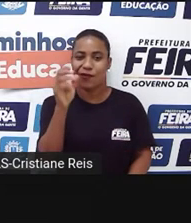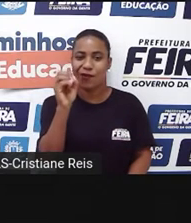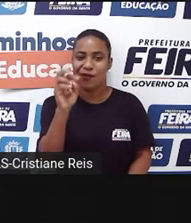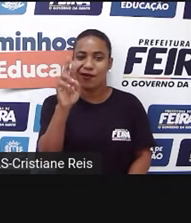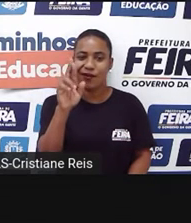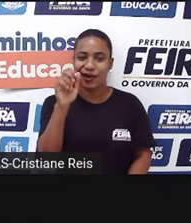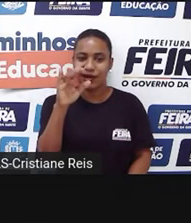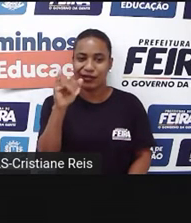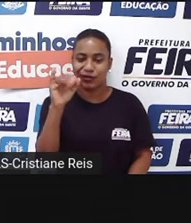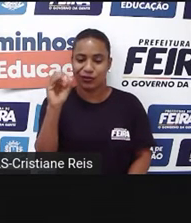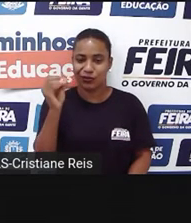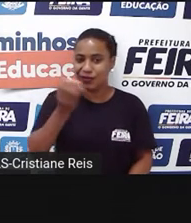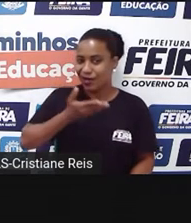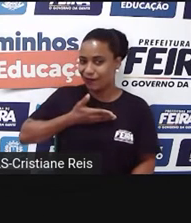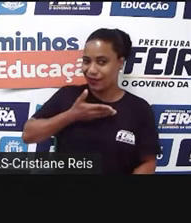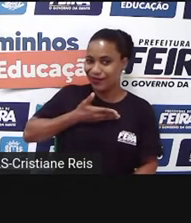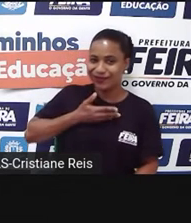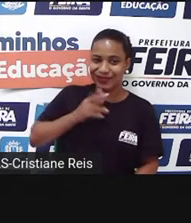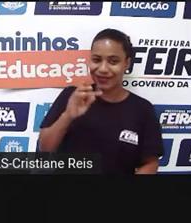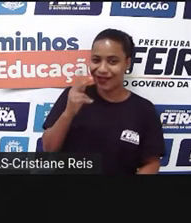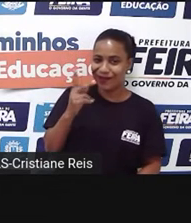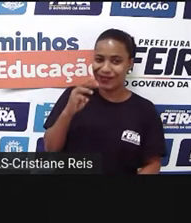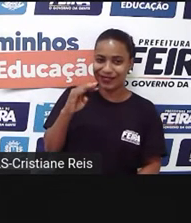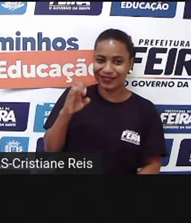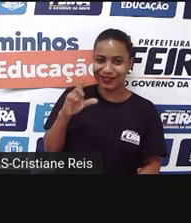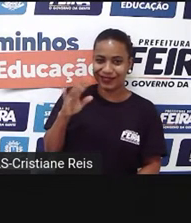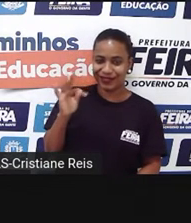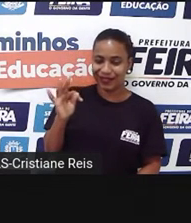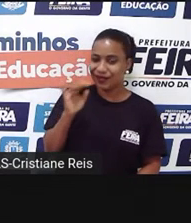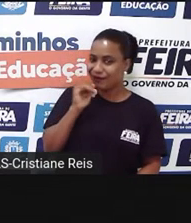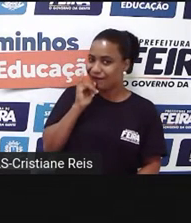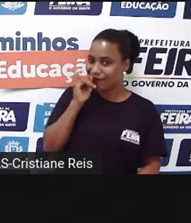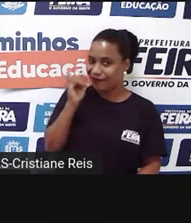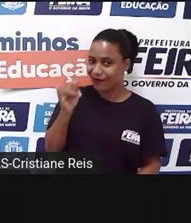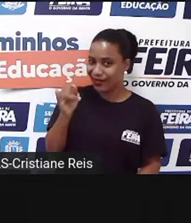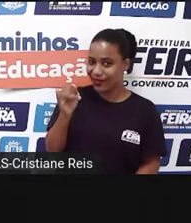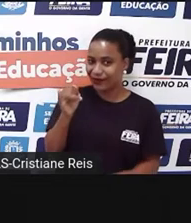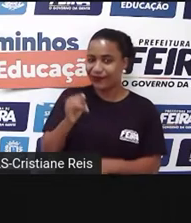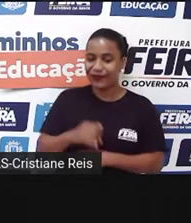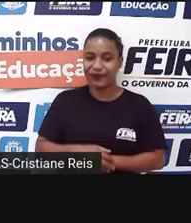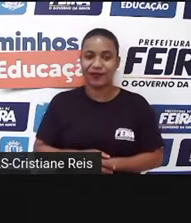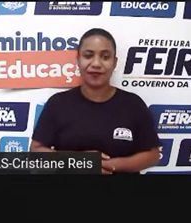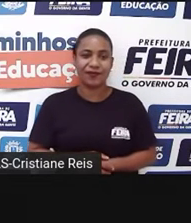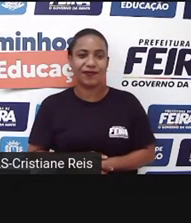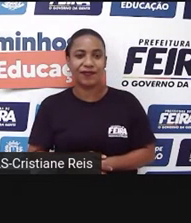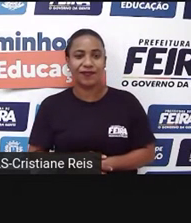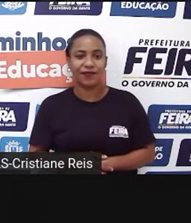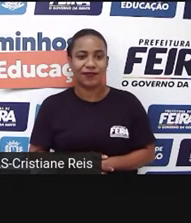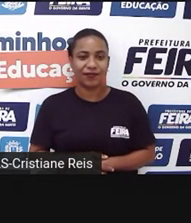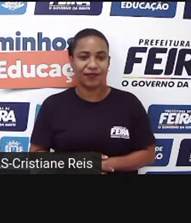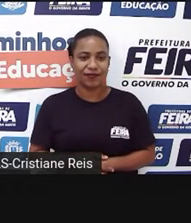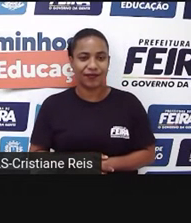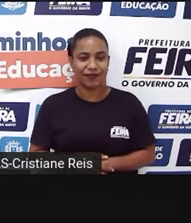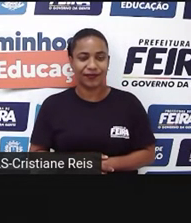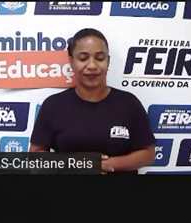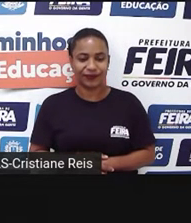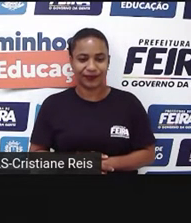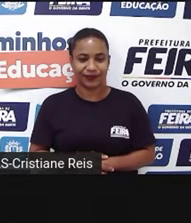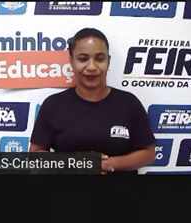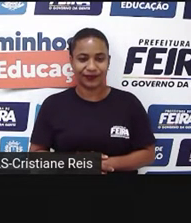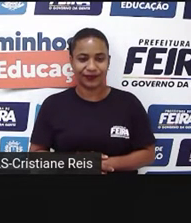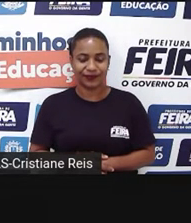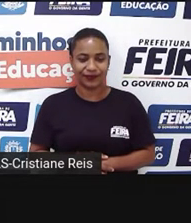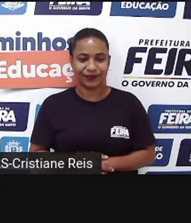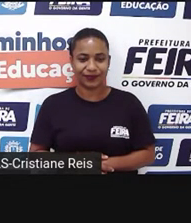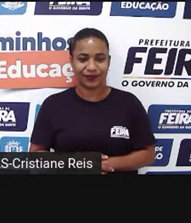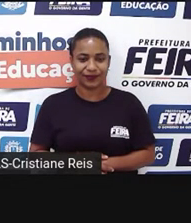Hamlet, diz, Wait, look, it's come again. I'll meet it if it's the last